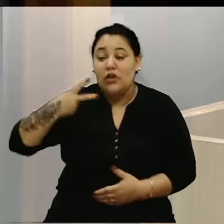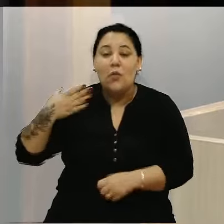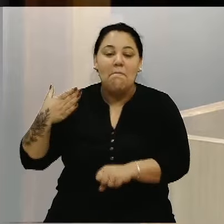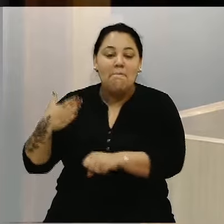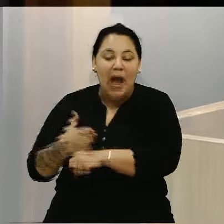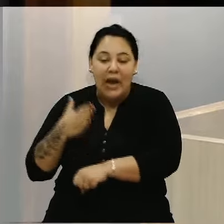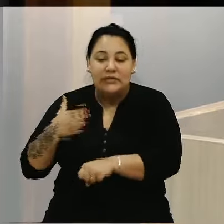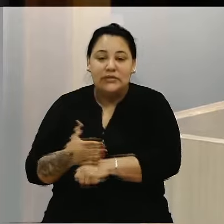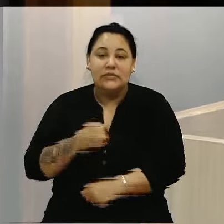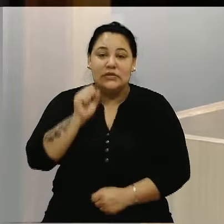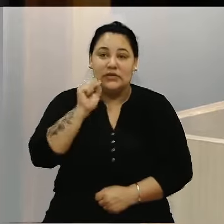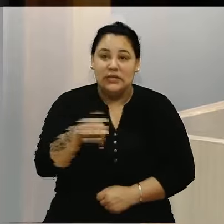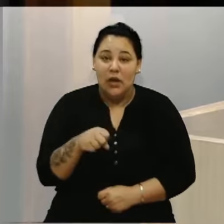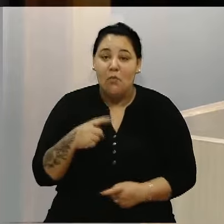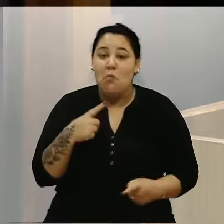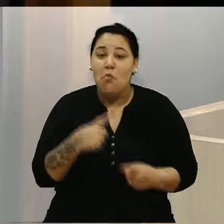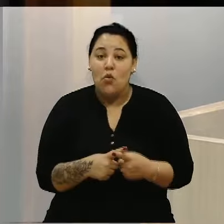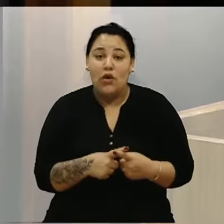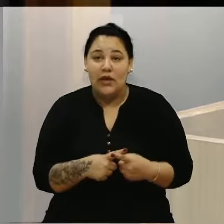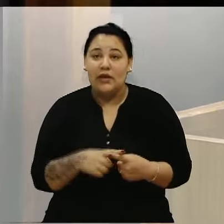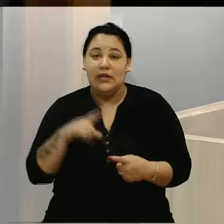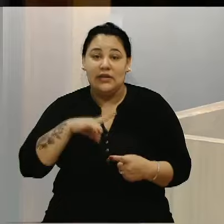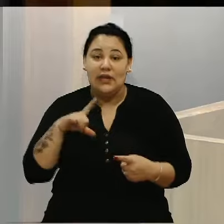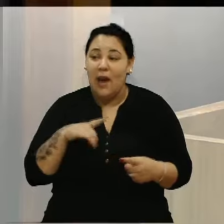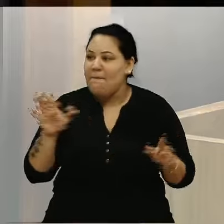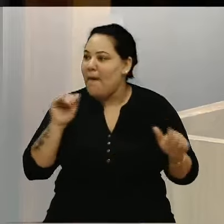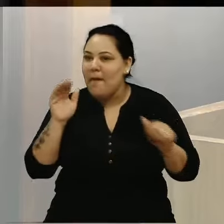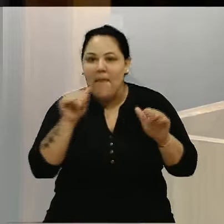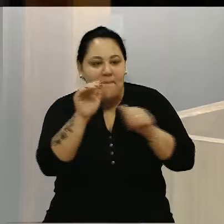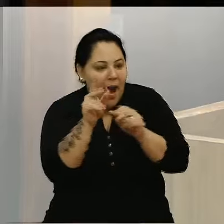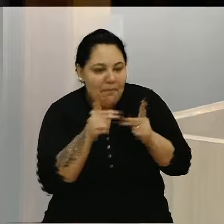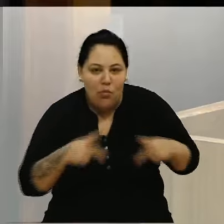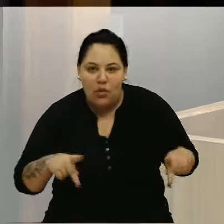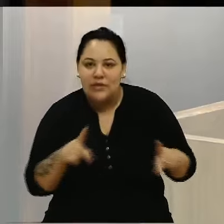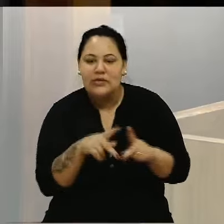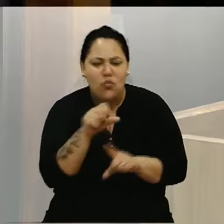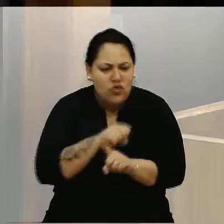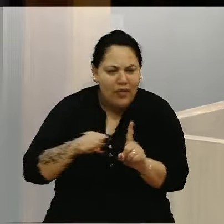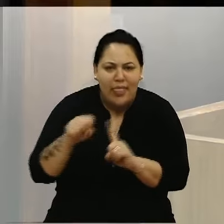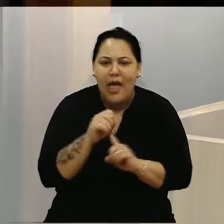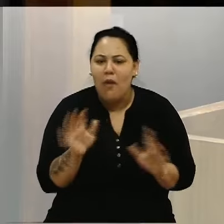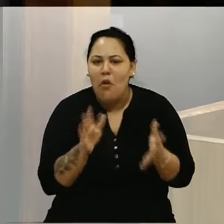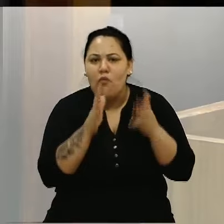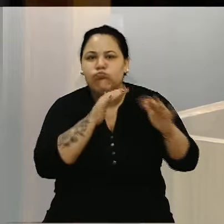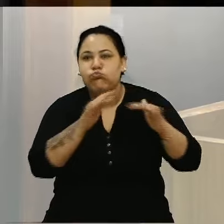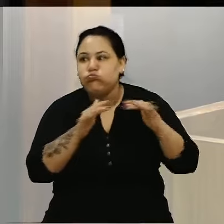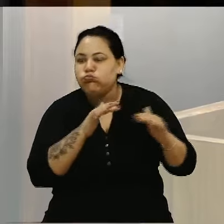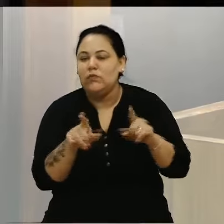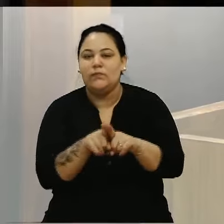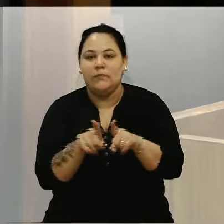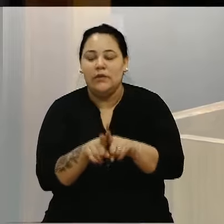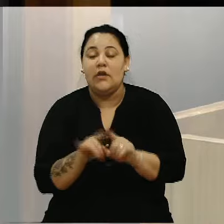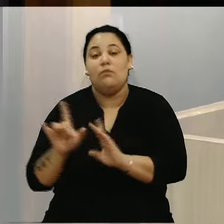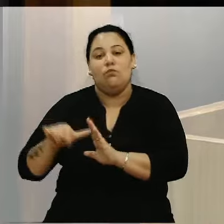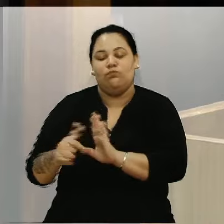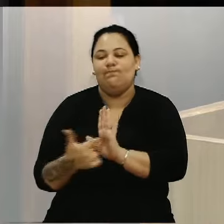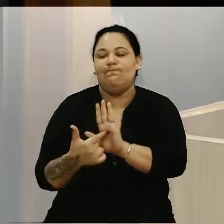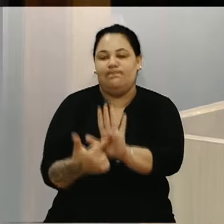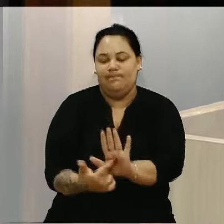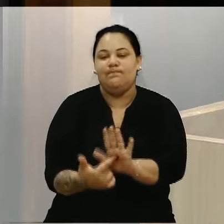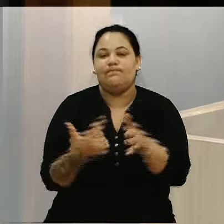Porque isso acaba buscando Todo o povo E movimentando toda a cidade Após a apresentação